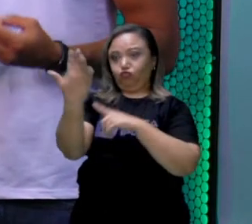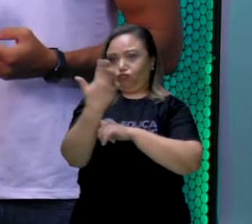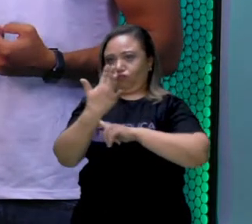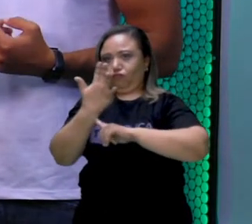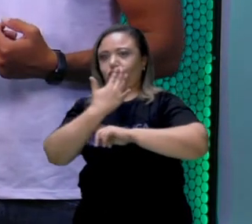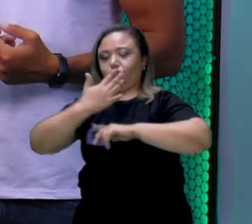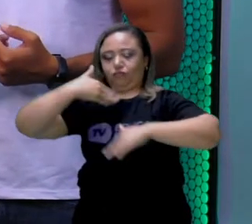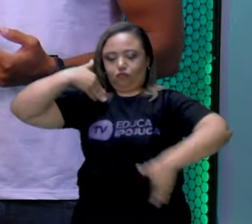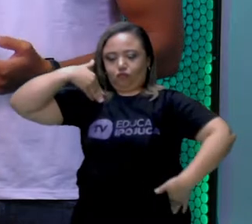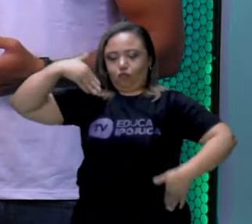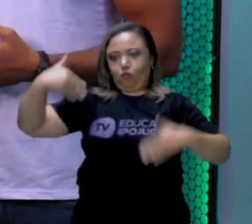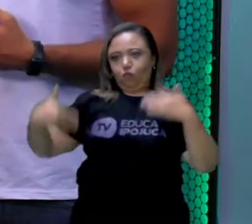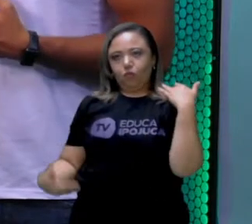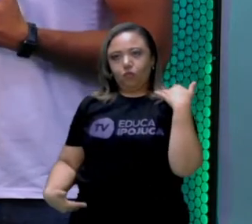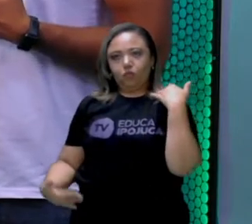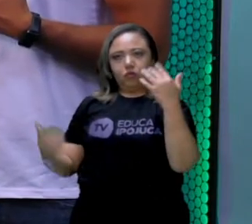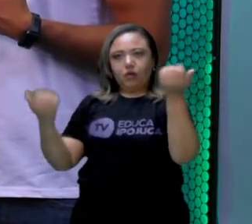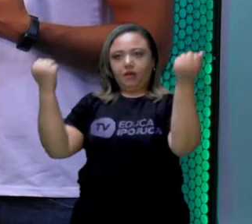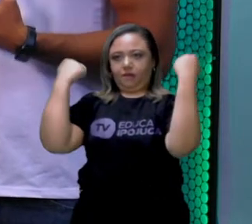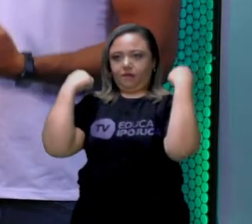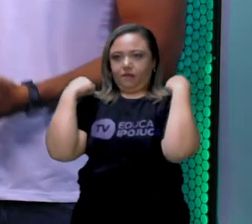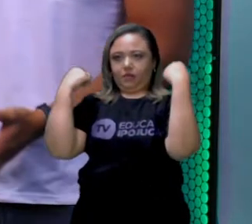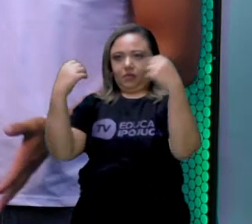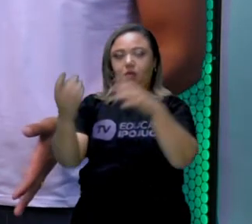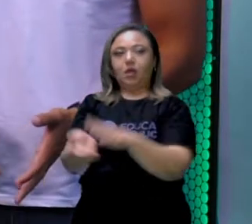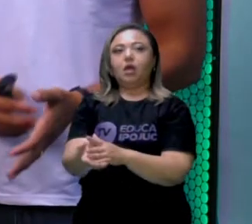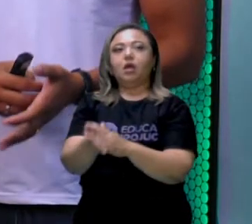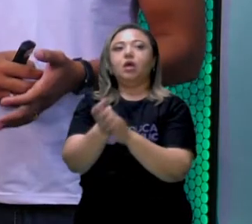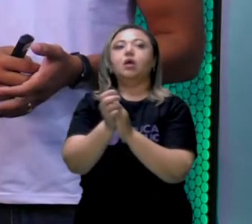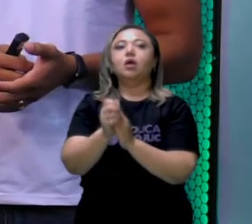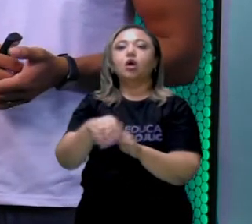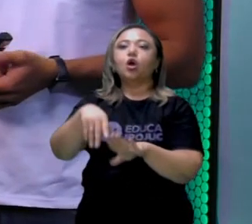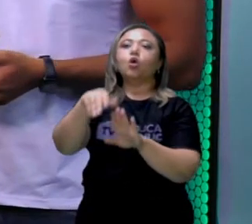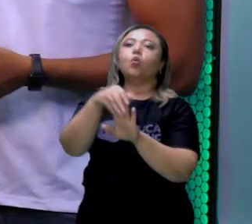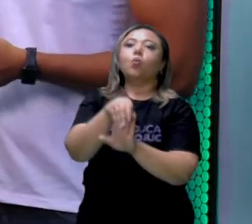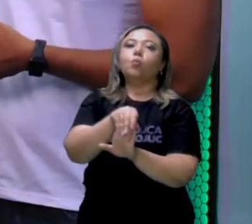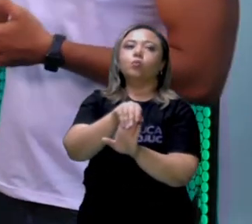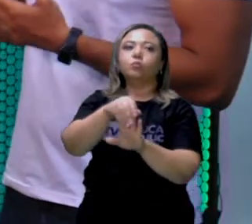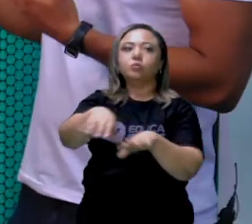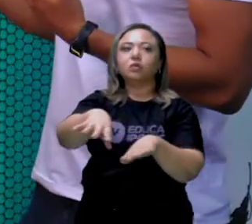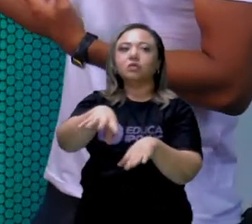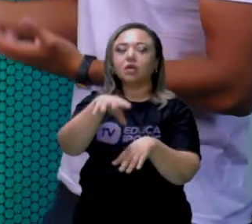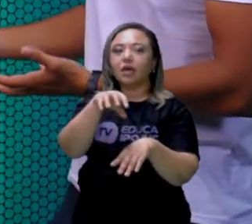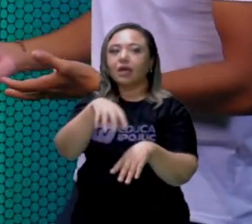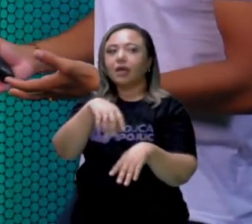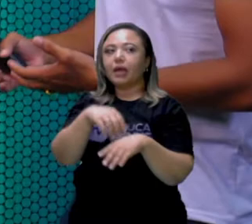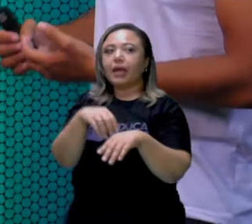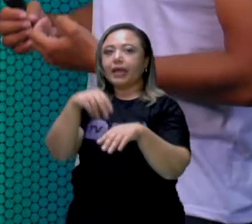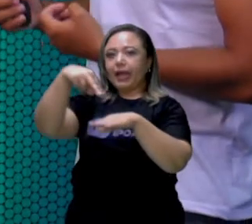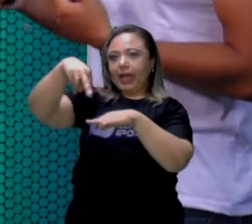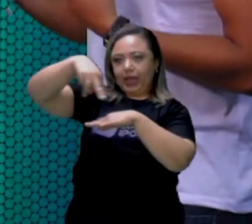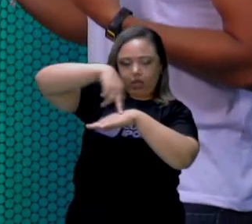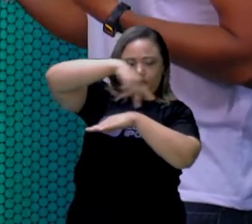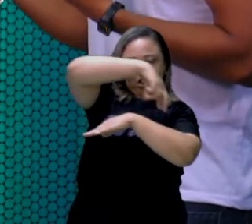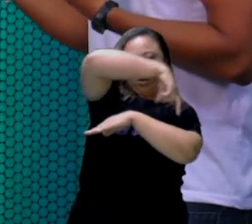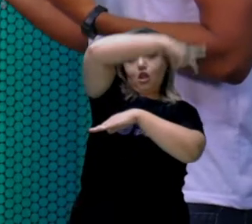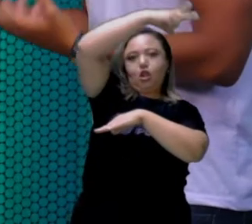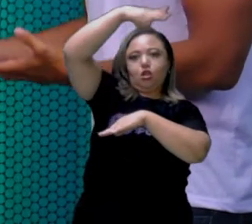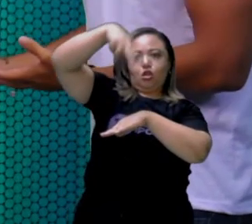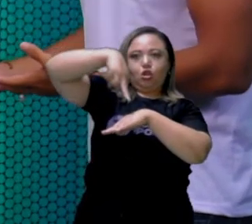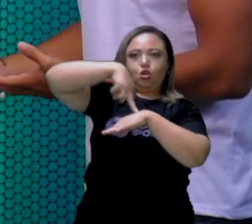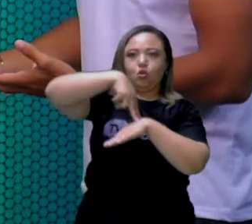aonde vai englobar situações como ginástica localizada, ginástica aeróbica, a